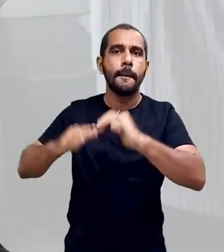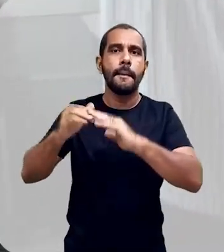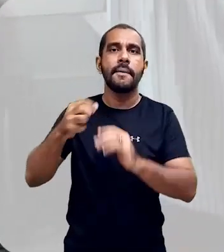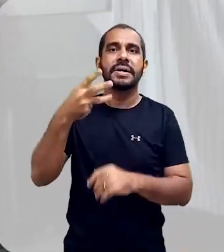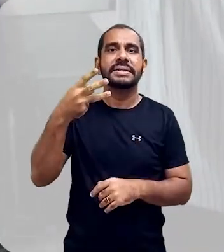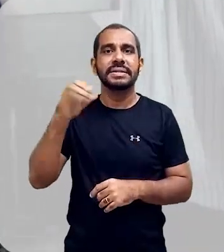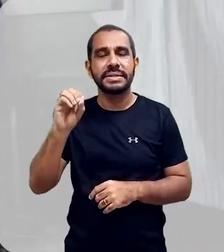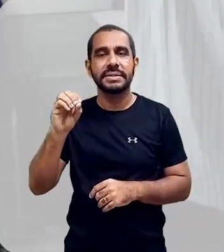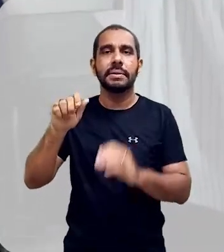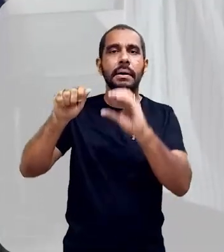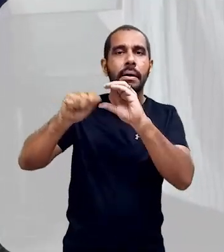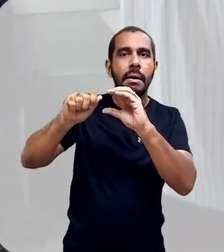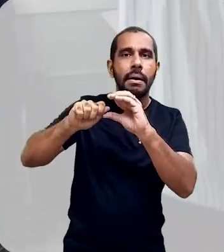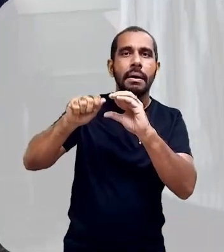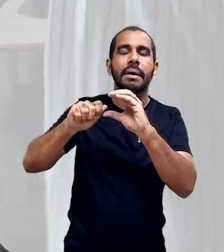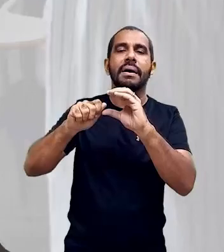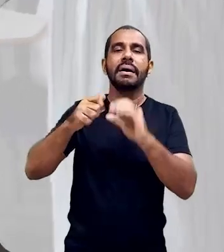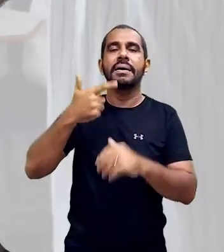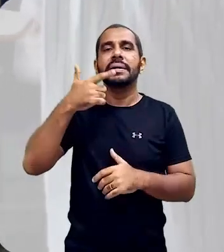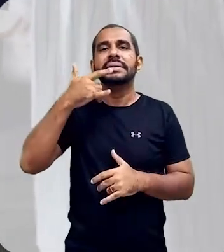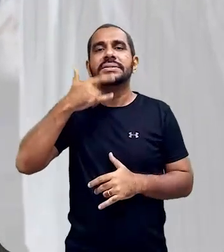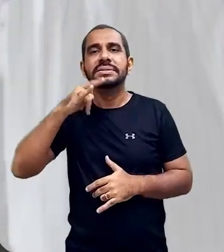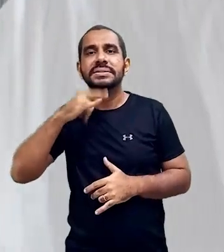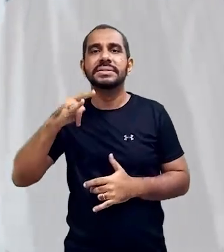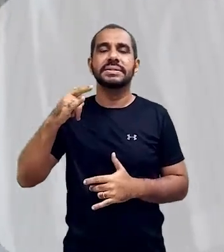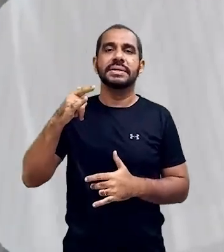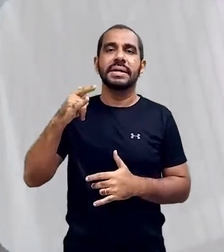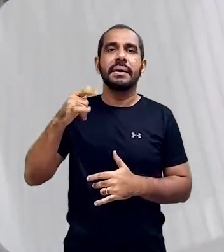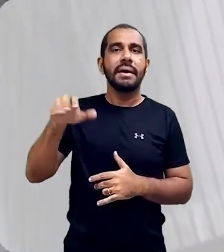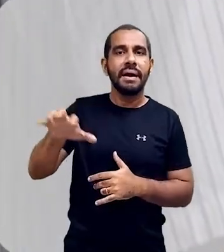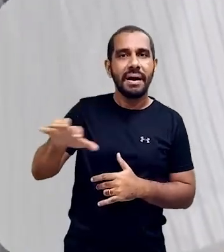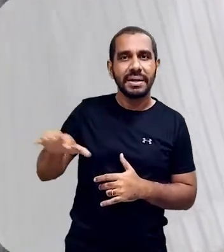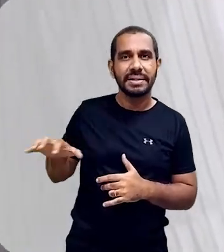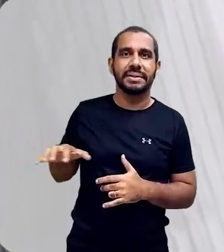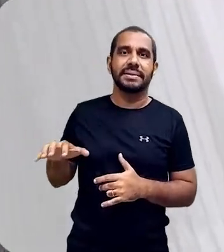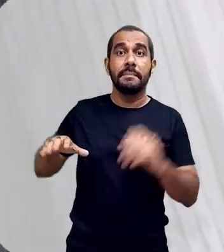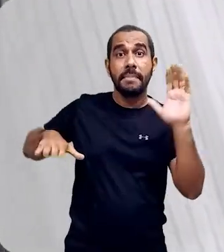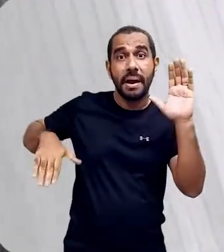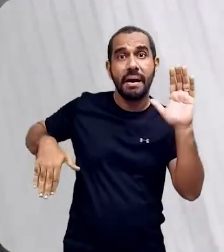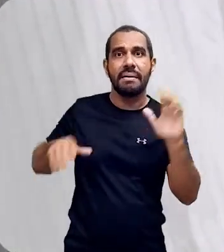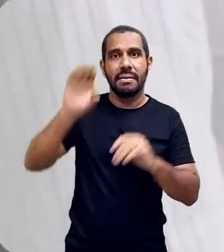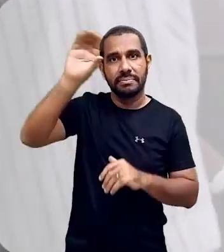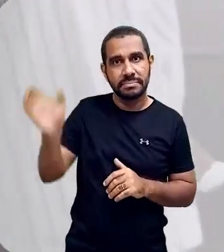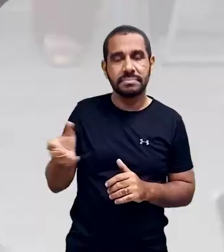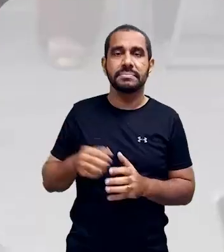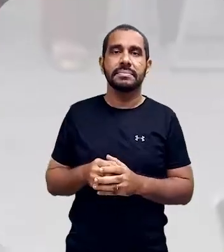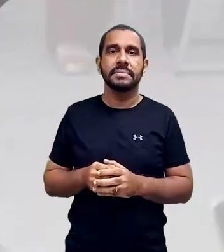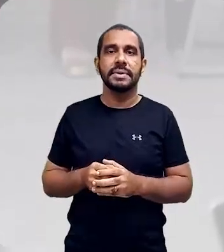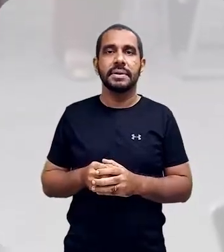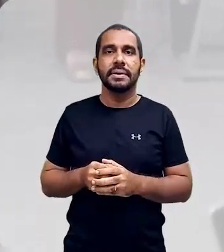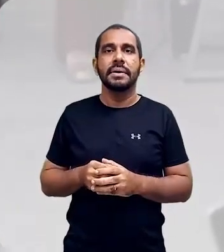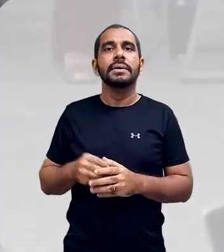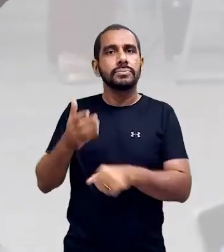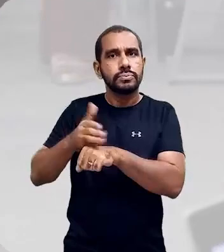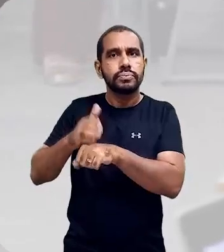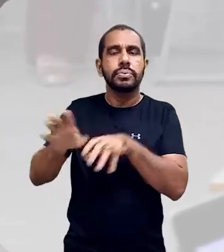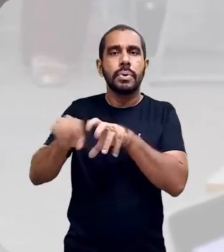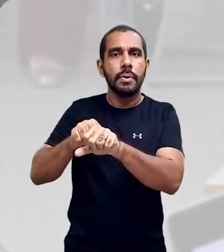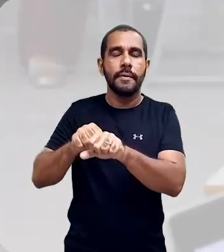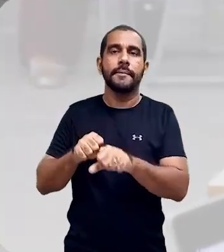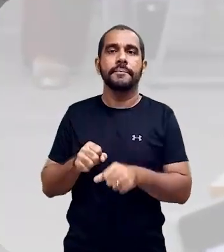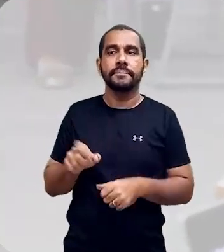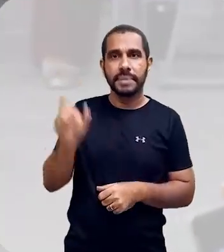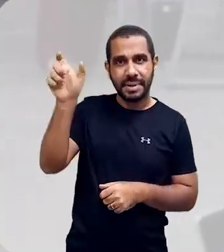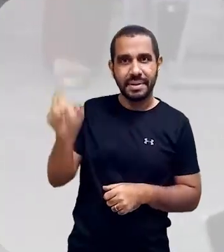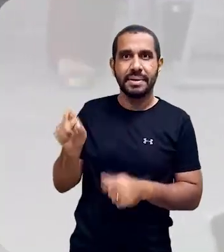profissionais do Sertão Central, Litoral Leste, Jaguaribe e Cariri foram contemplados. Um deles foi o enfermeiro